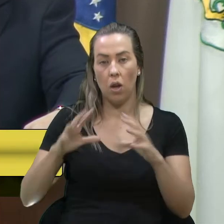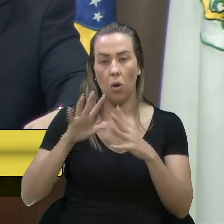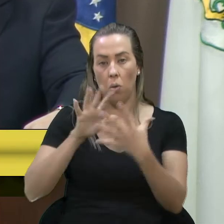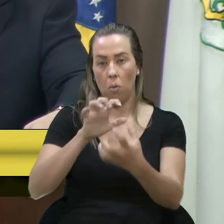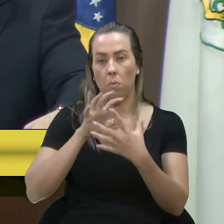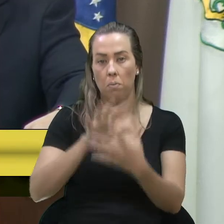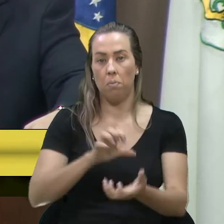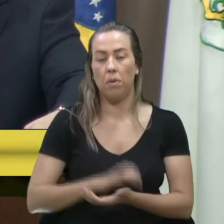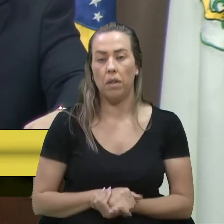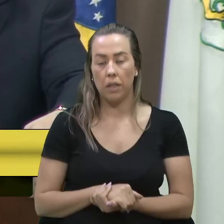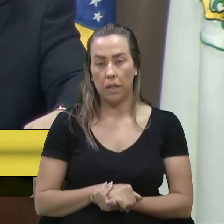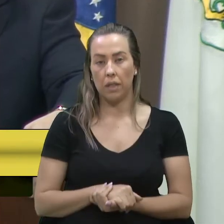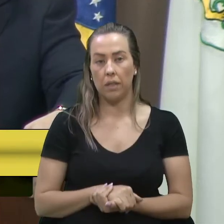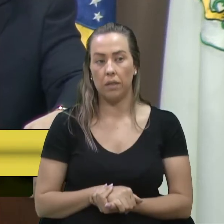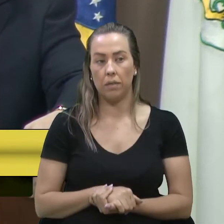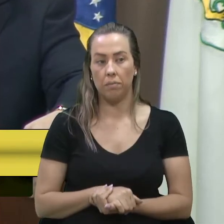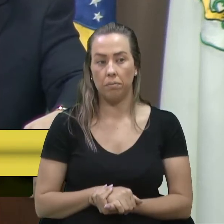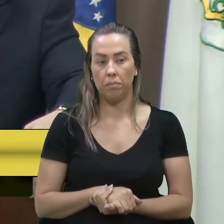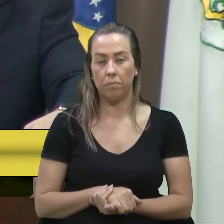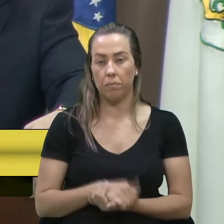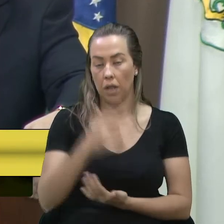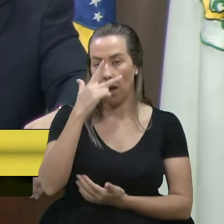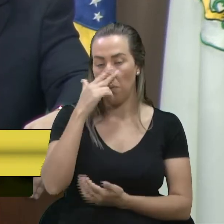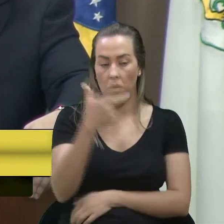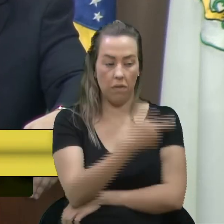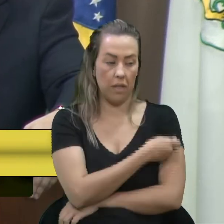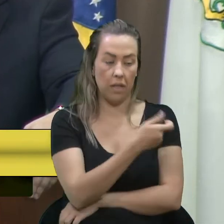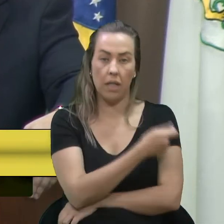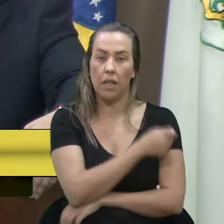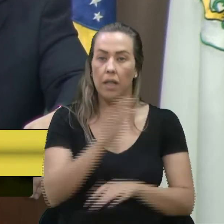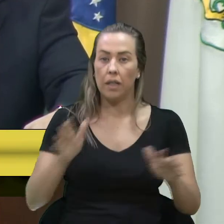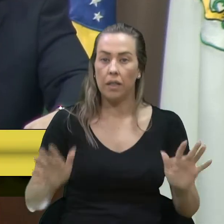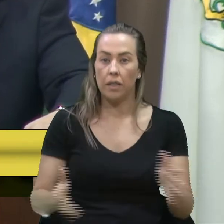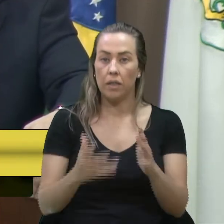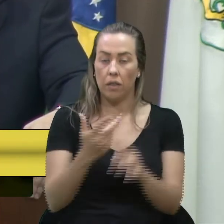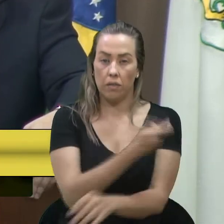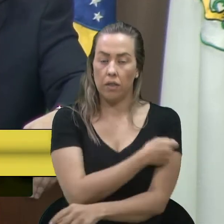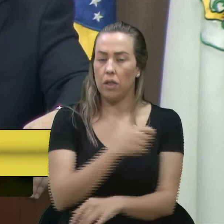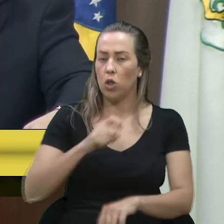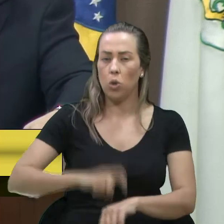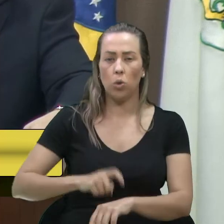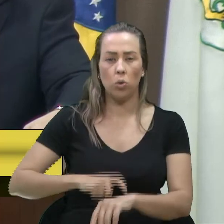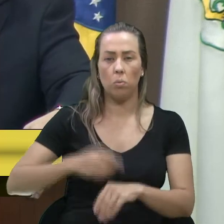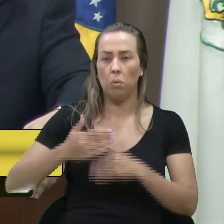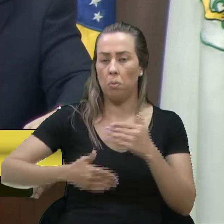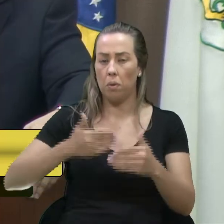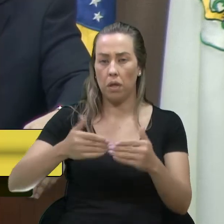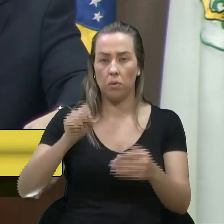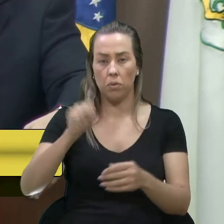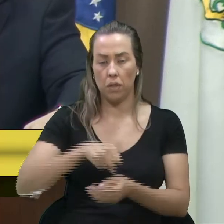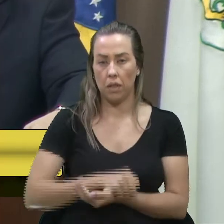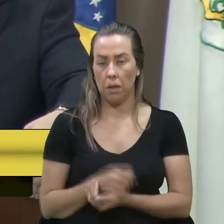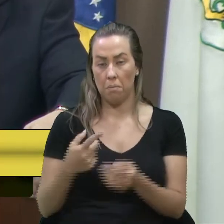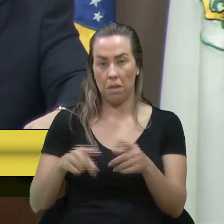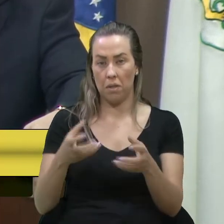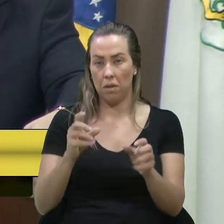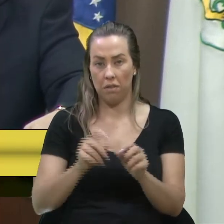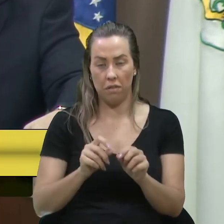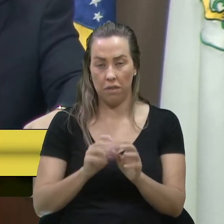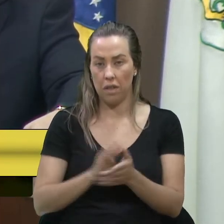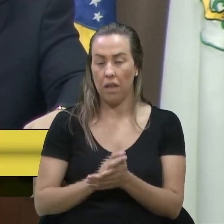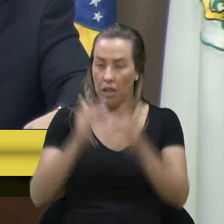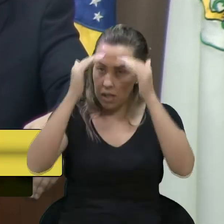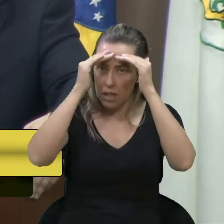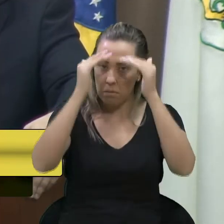ninguém. é a mesma coisa da vacina. Nós estamos incentivando a vacina, sim, a todo momento a gente está incentivando, mas se não quer fazer, vamos